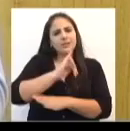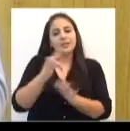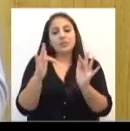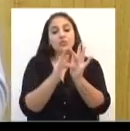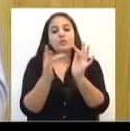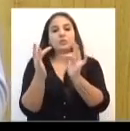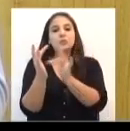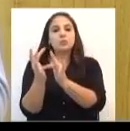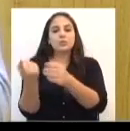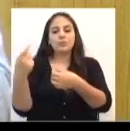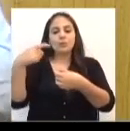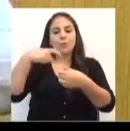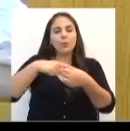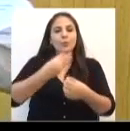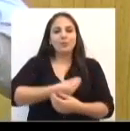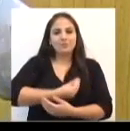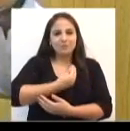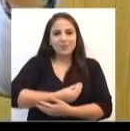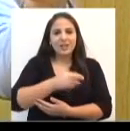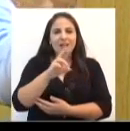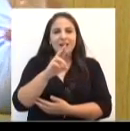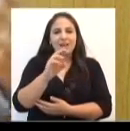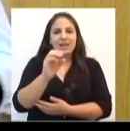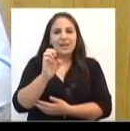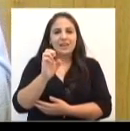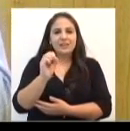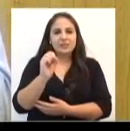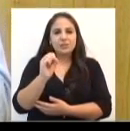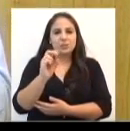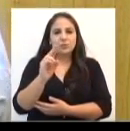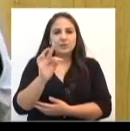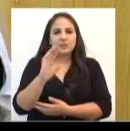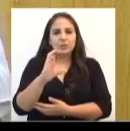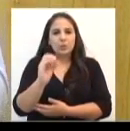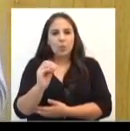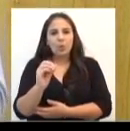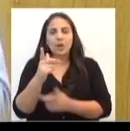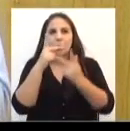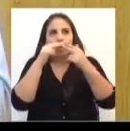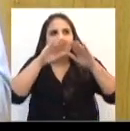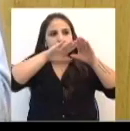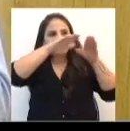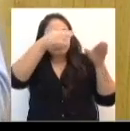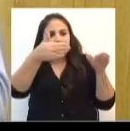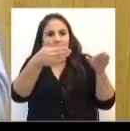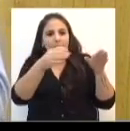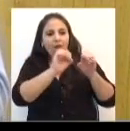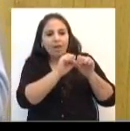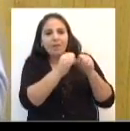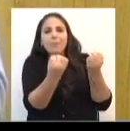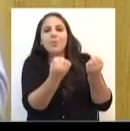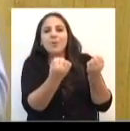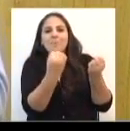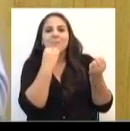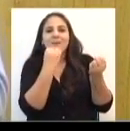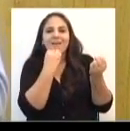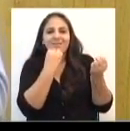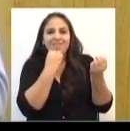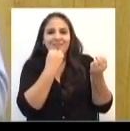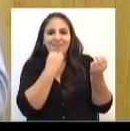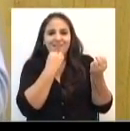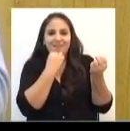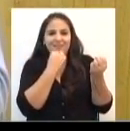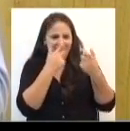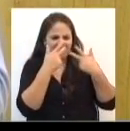ressuscitou. Jesus quebrou o túmulo, quebrou a pedra. E nesta quebrar a pedra,